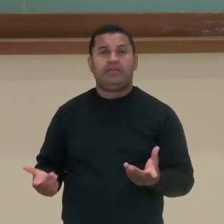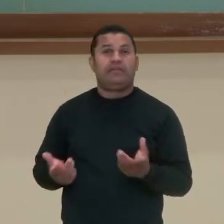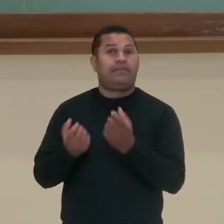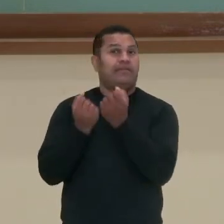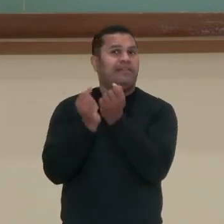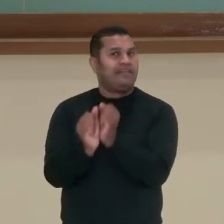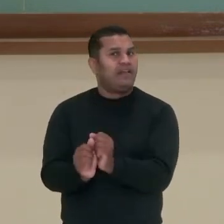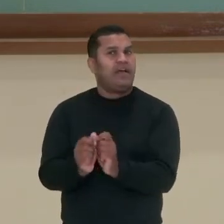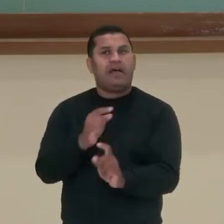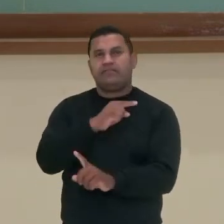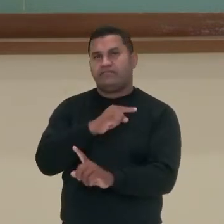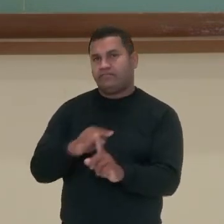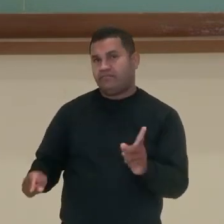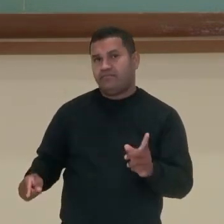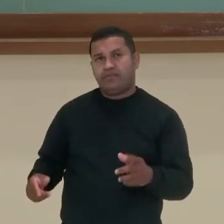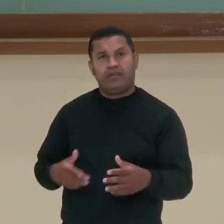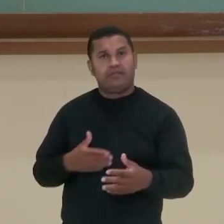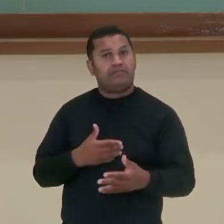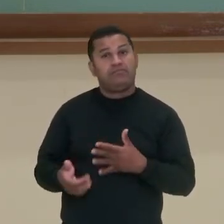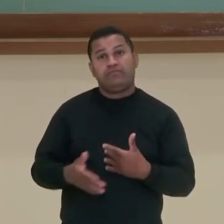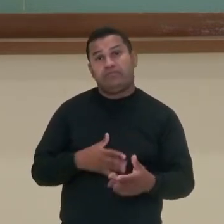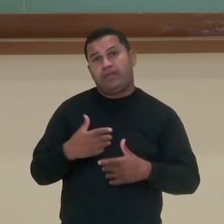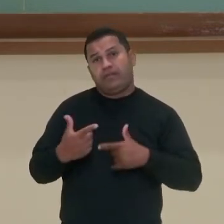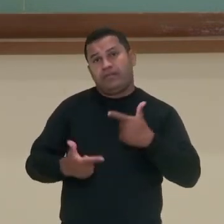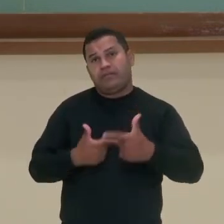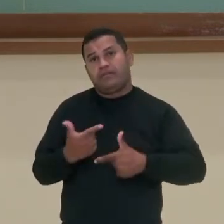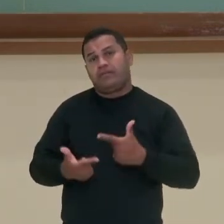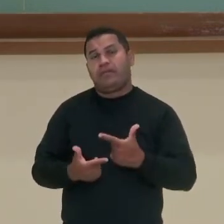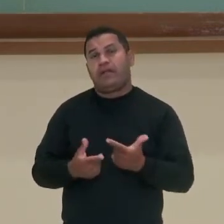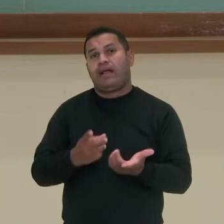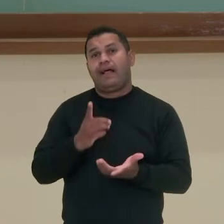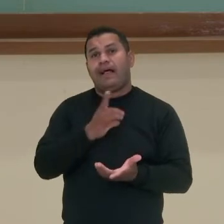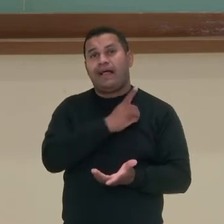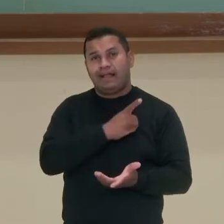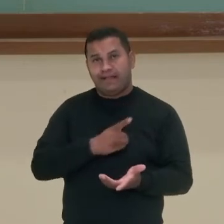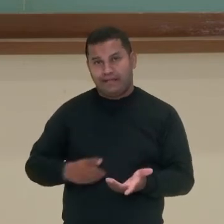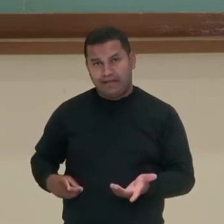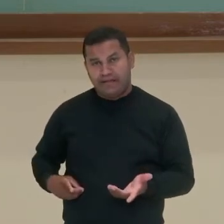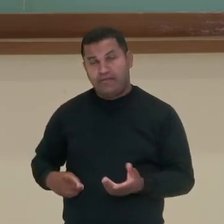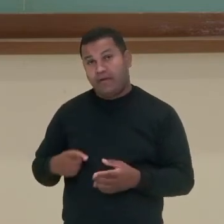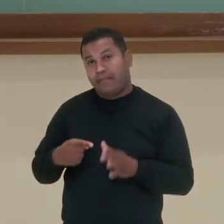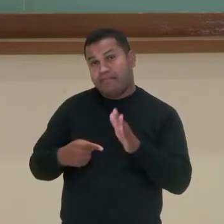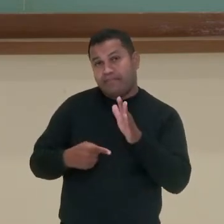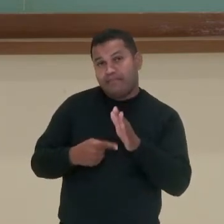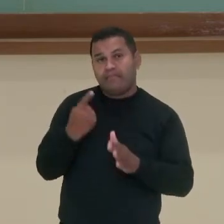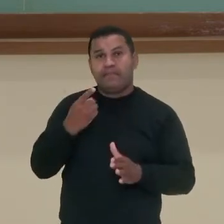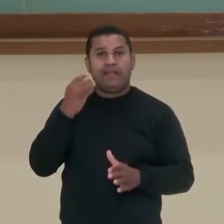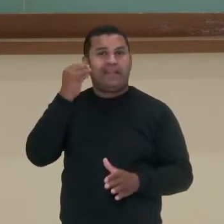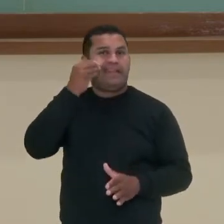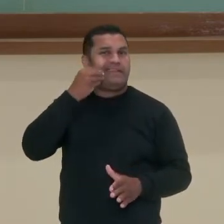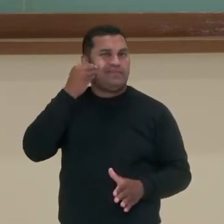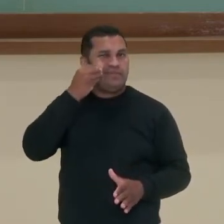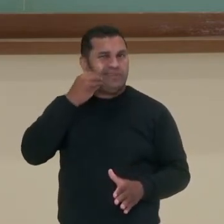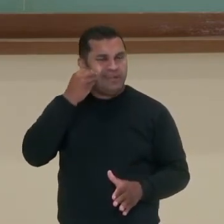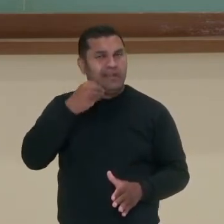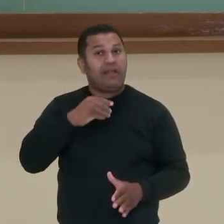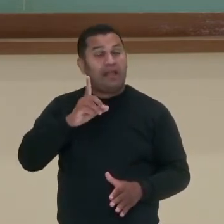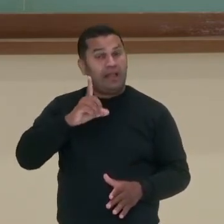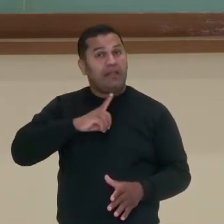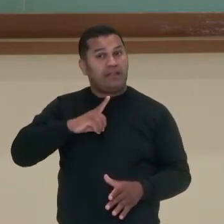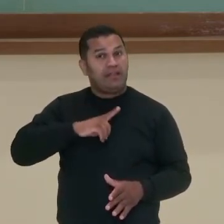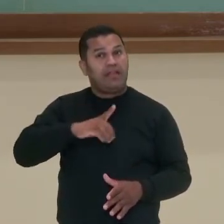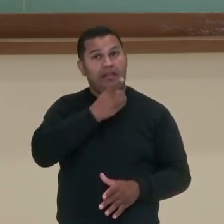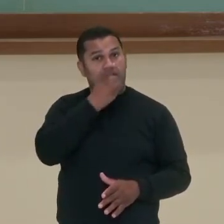ou prisioneiros de guerra. Por isso que se fala que, apesar de ser a primeira experiência democrática, e, aliás, uma democracia bem